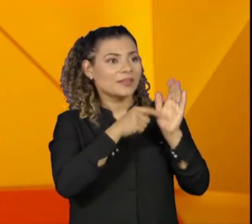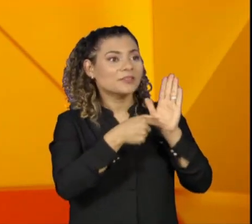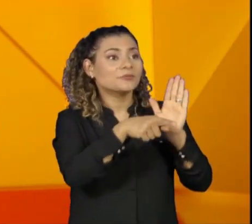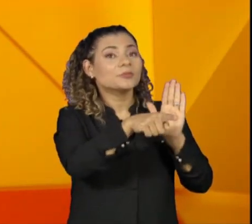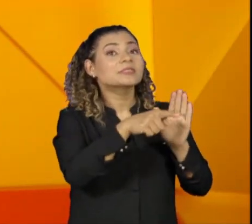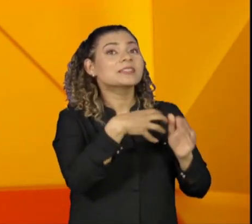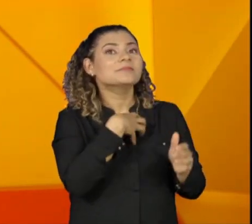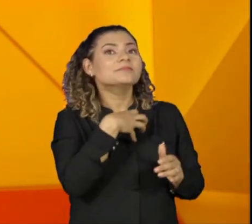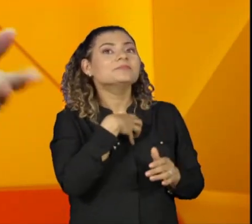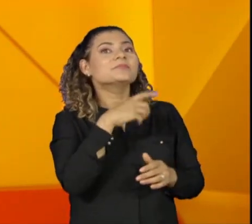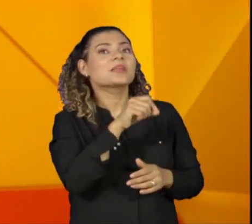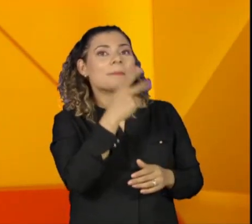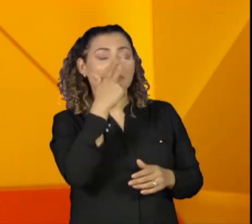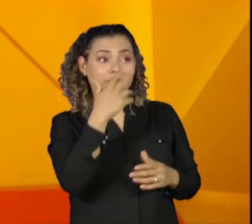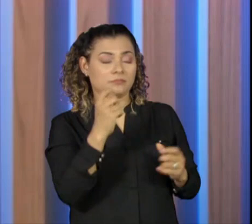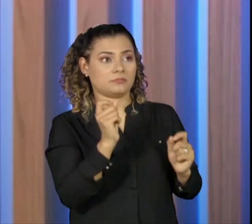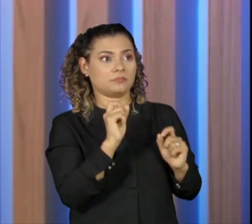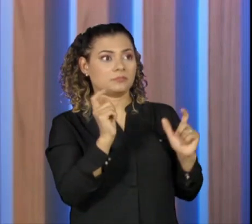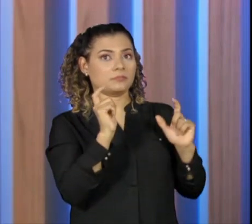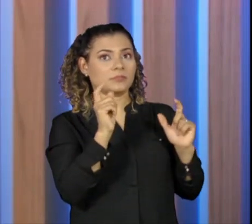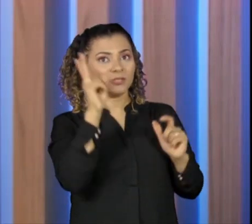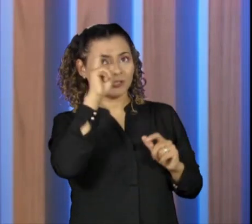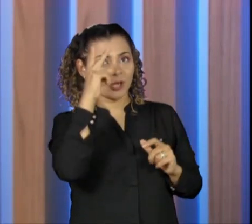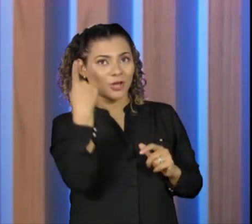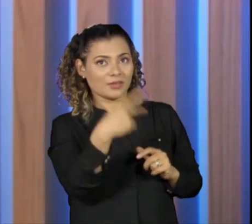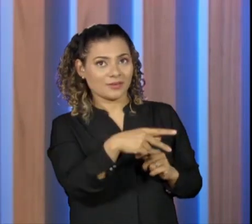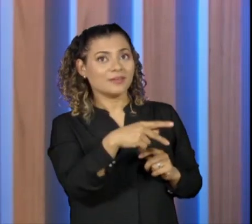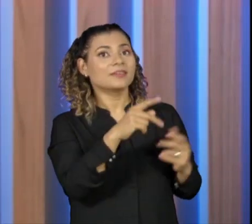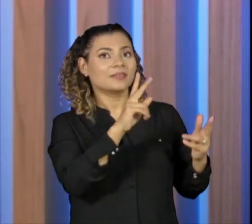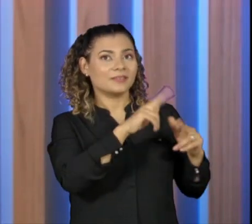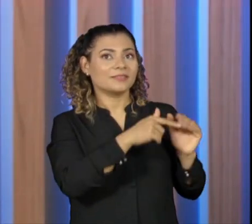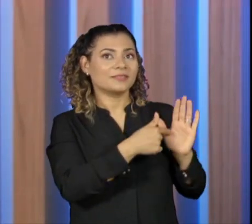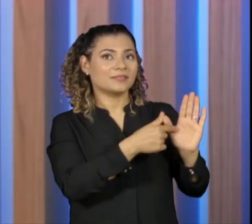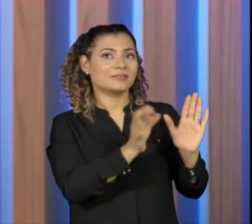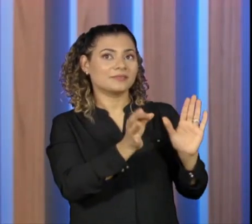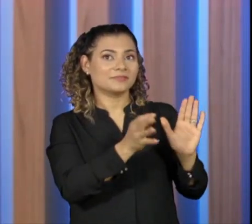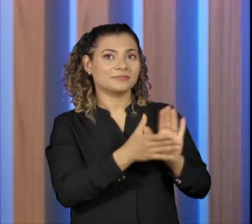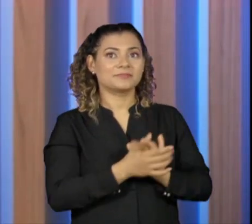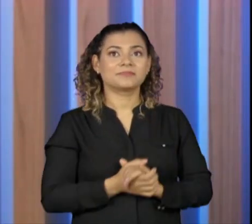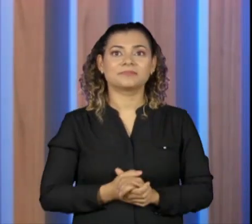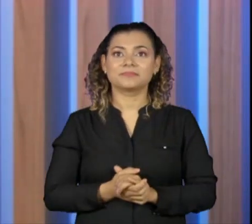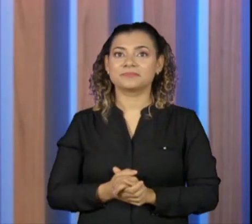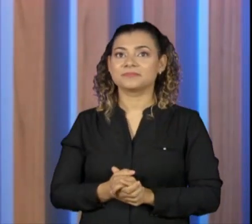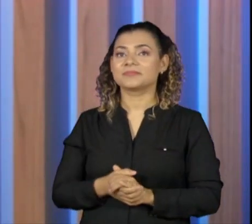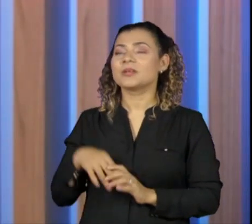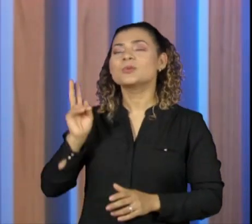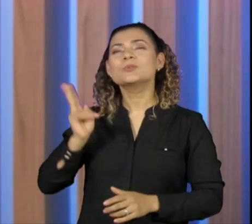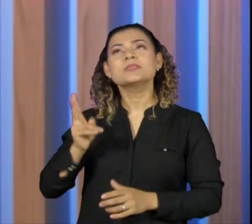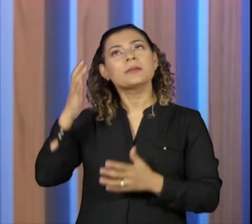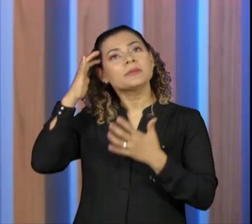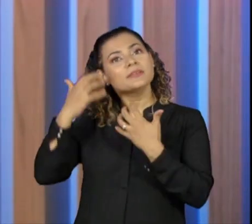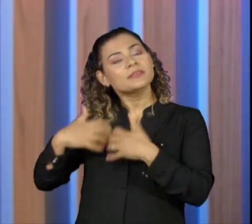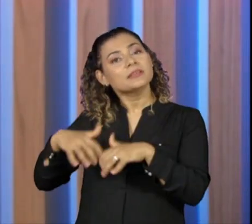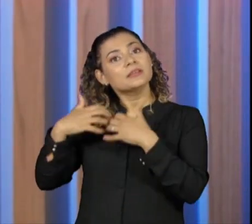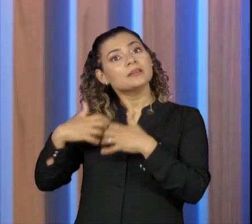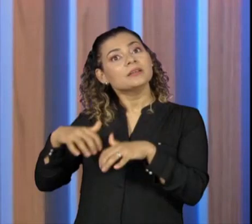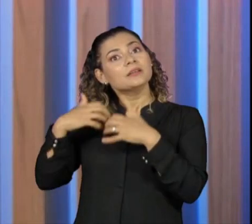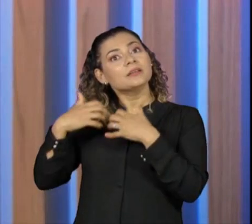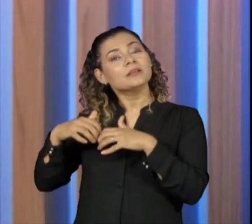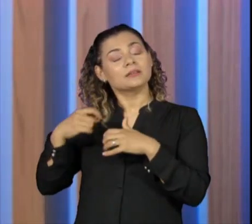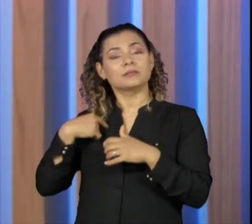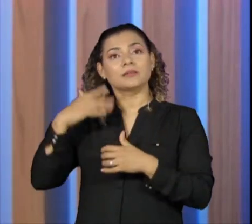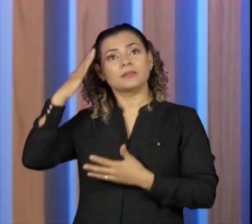você ficou um pouco impactada com a história que foi trazida. Eu sempre fico pensando se a gente consegue